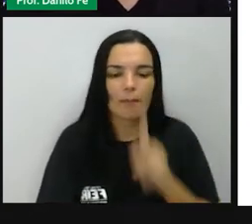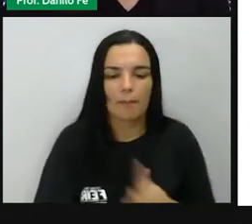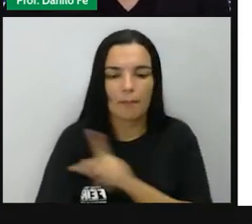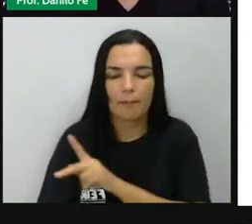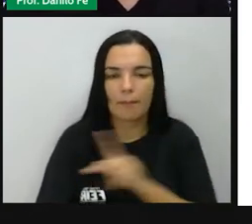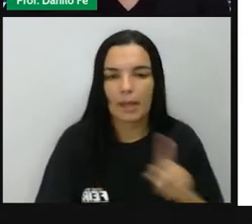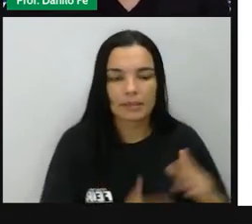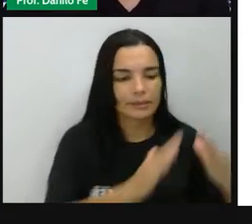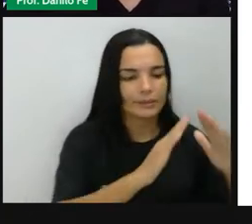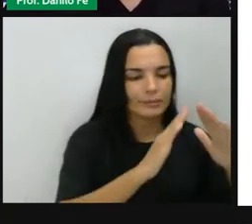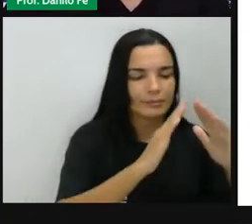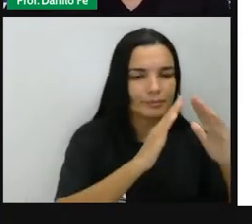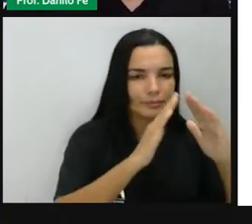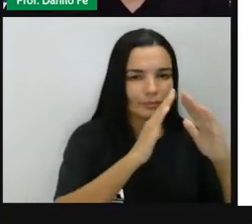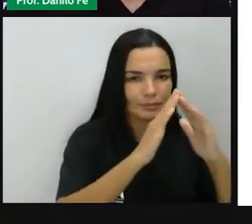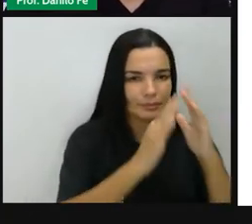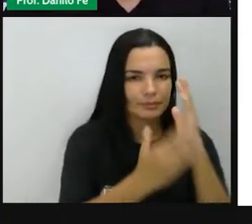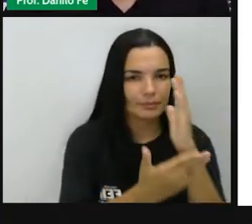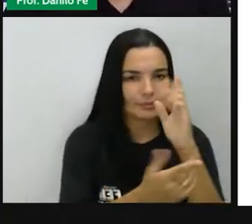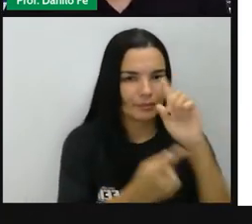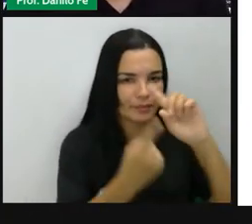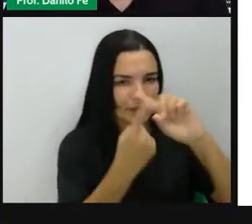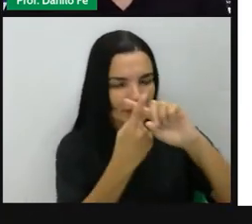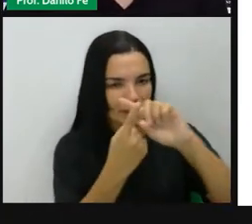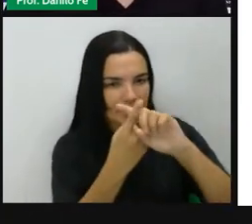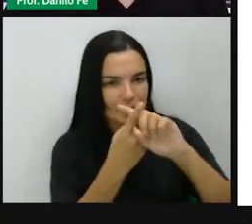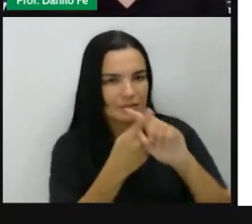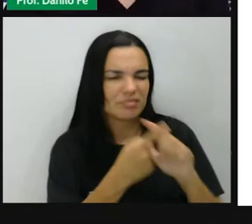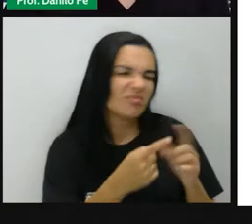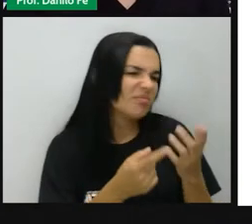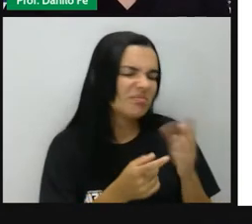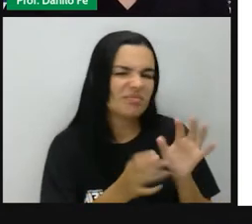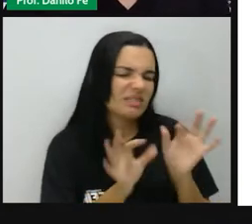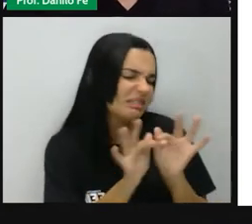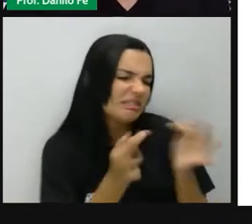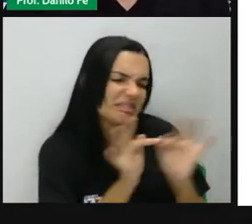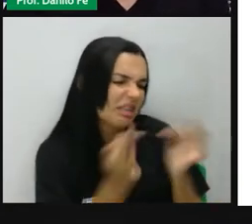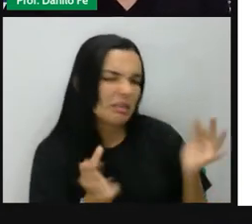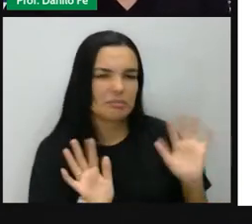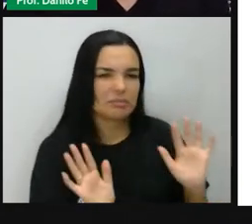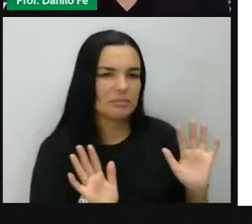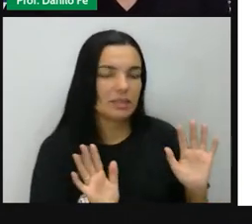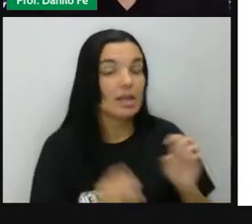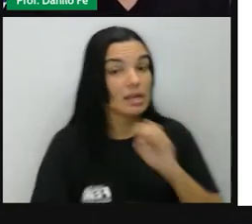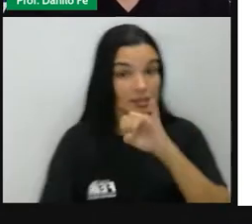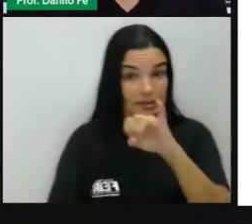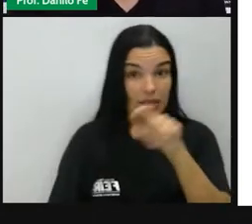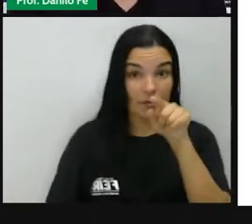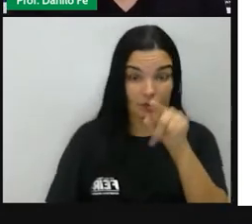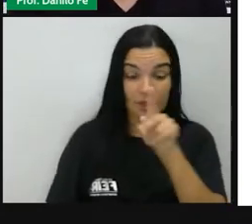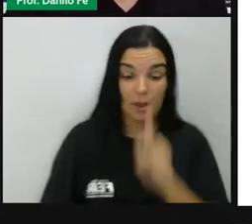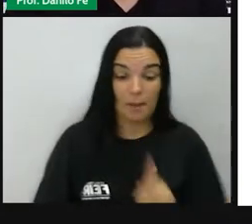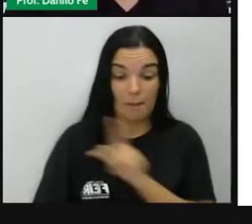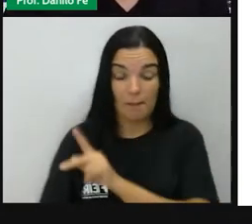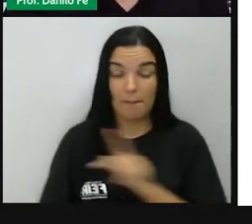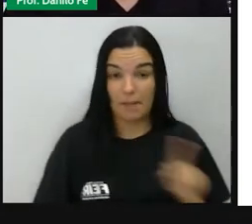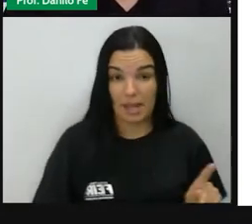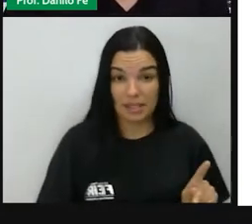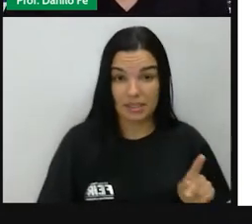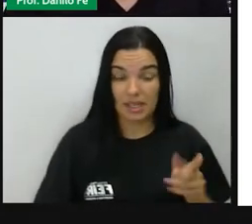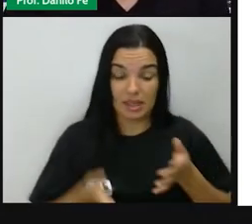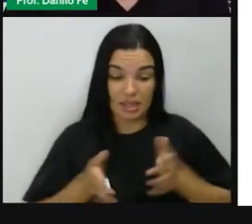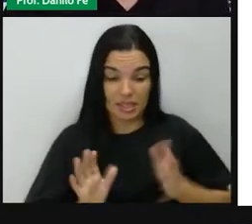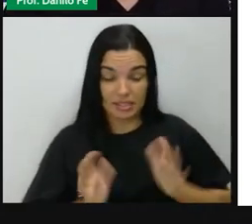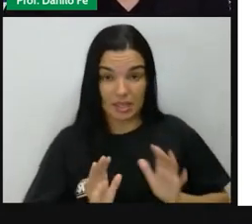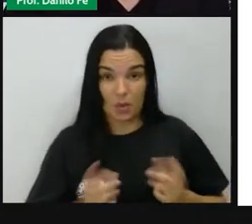fosse um padre oriundo de uma família nobre, você podia chegar bispo, cardeal, quem